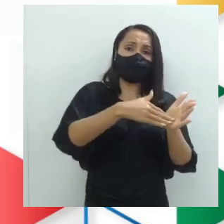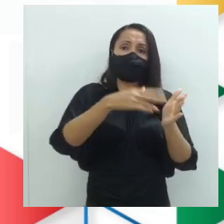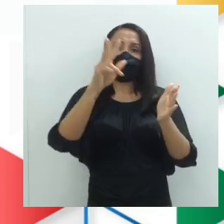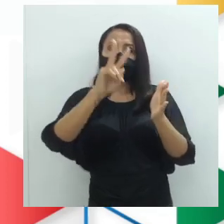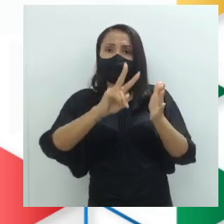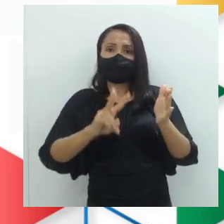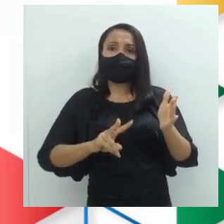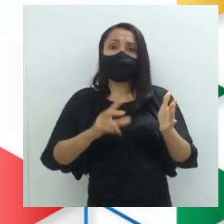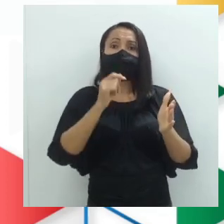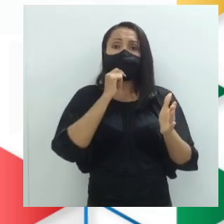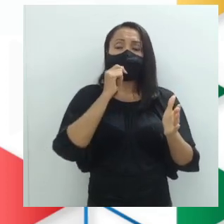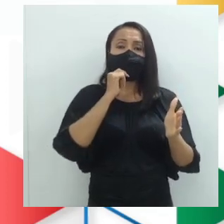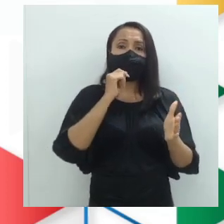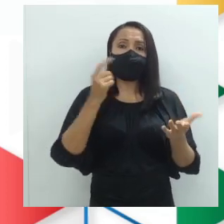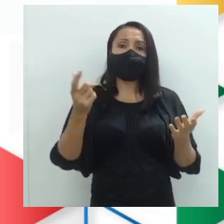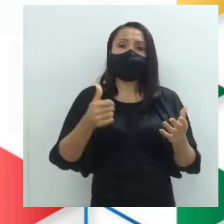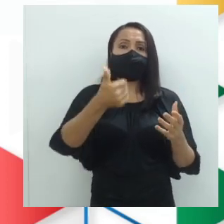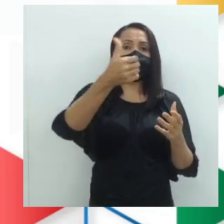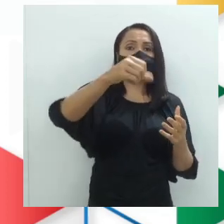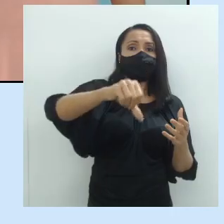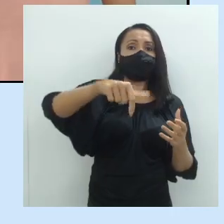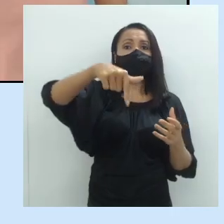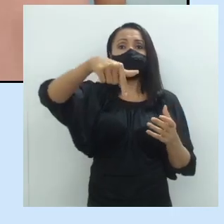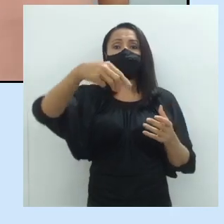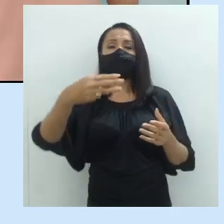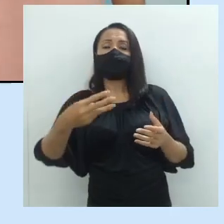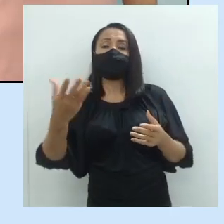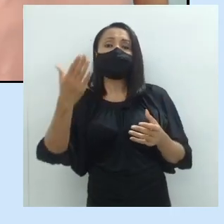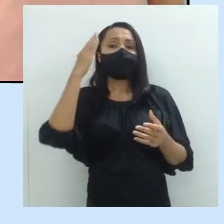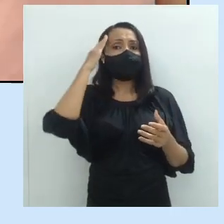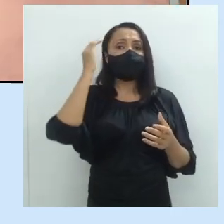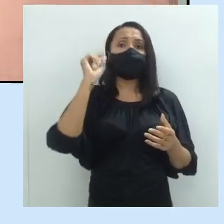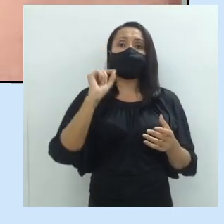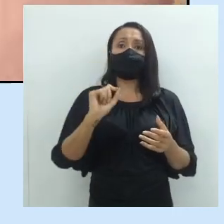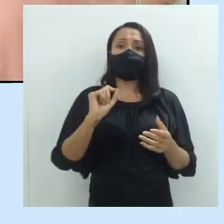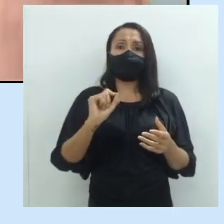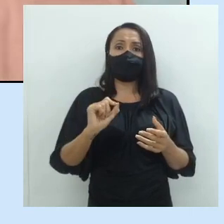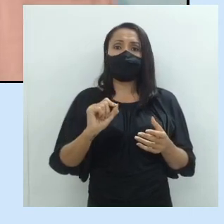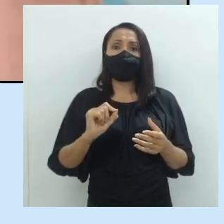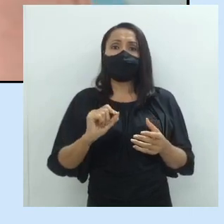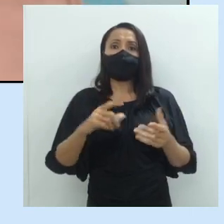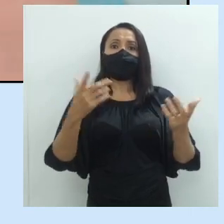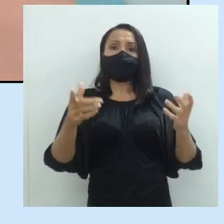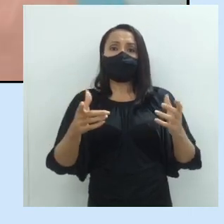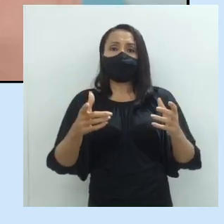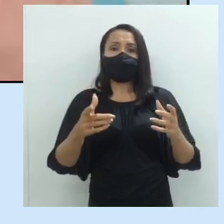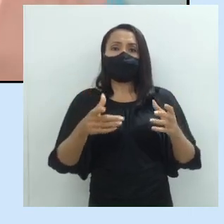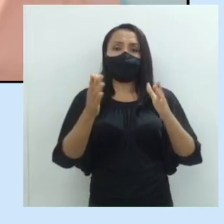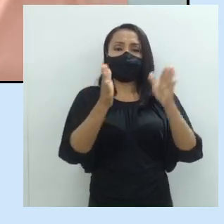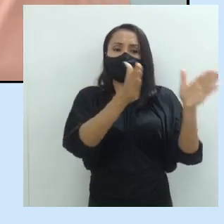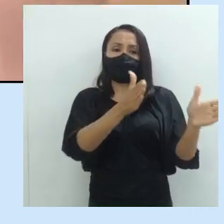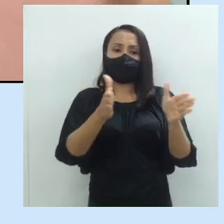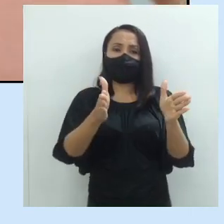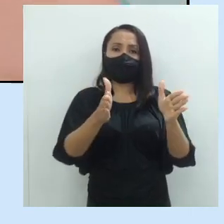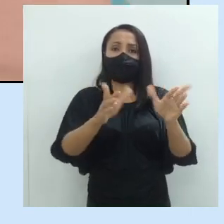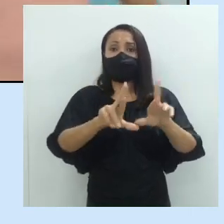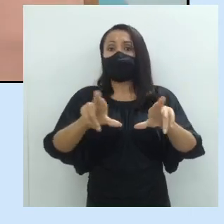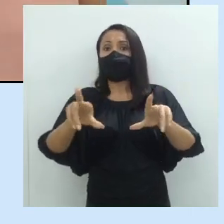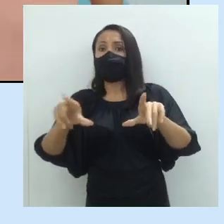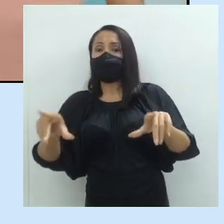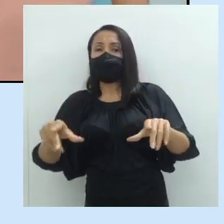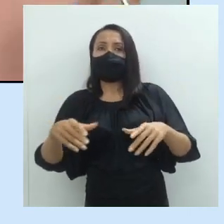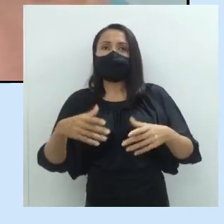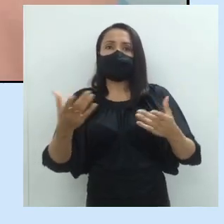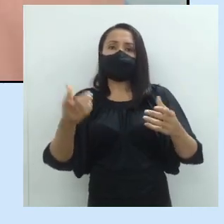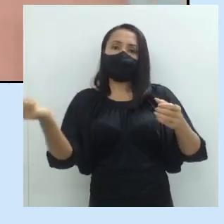ainda em 73. Quer dizer, saber que são tiras de uma outra época. E voltando aqui, nós temos